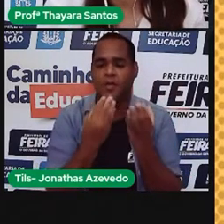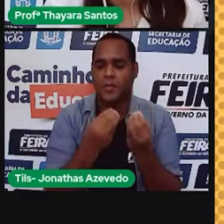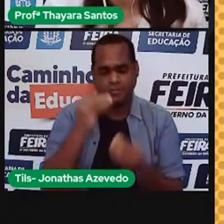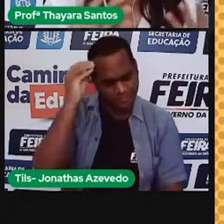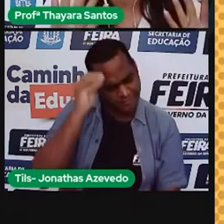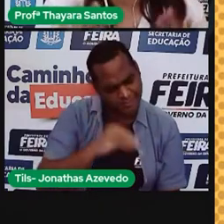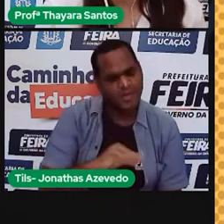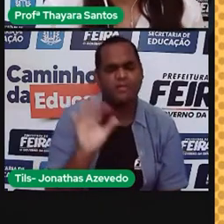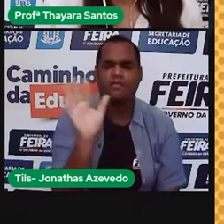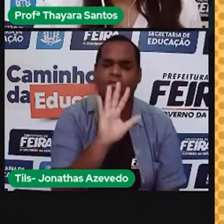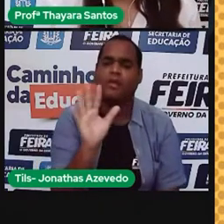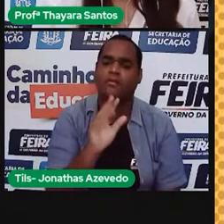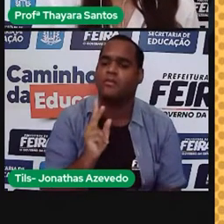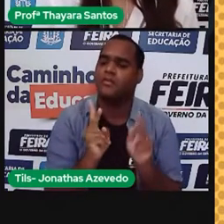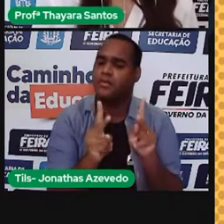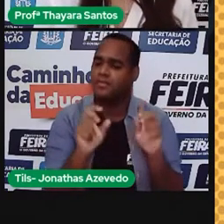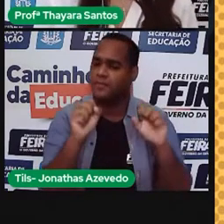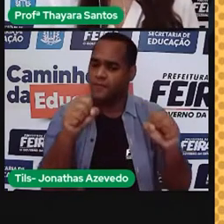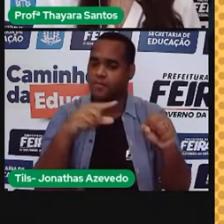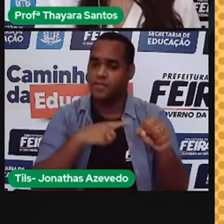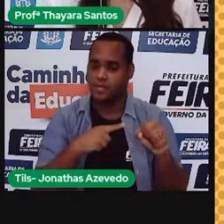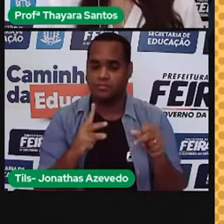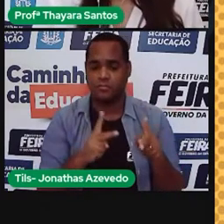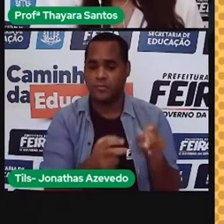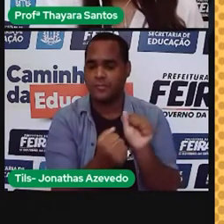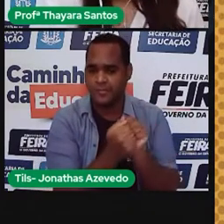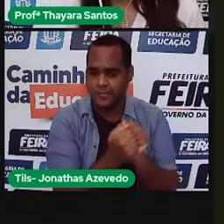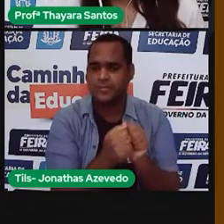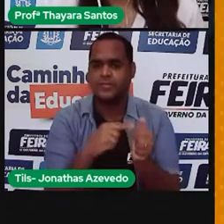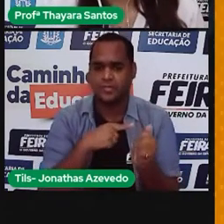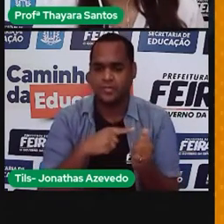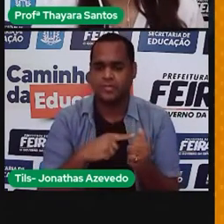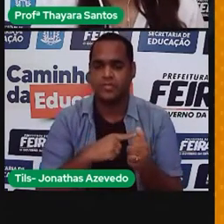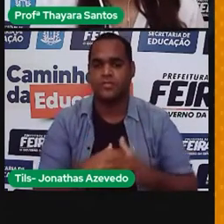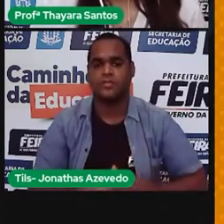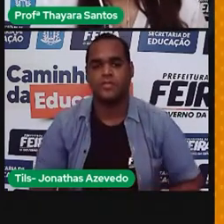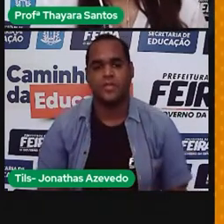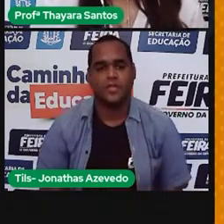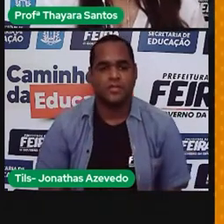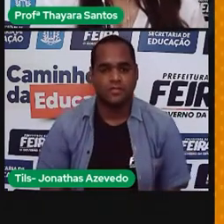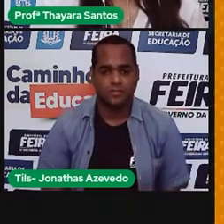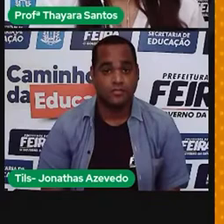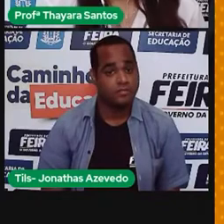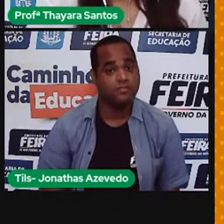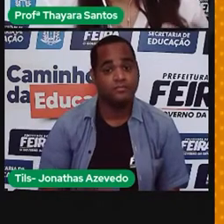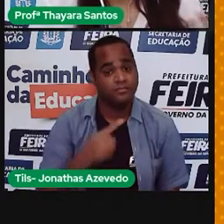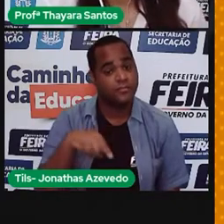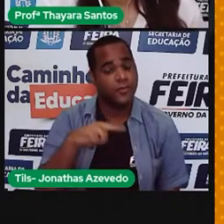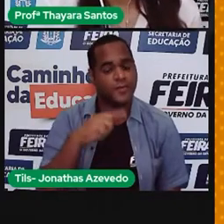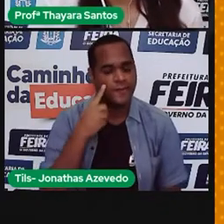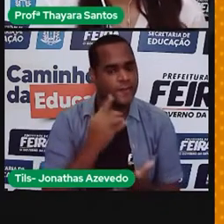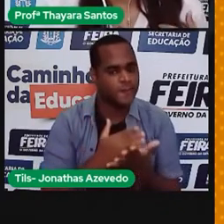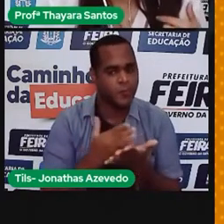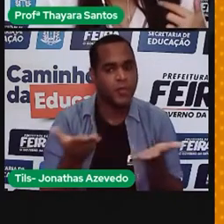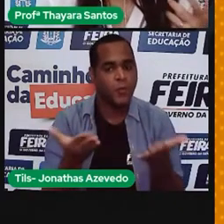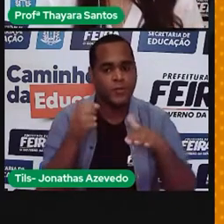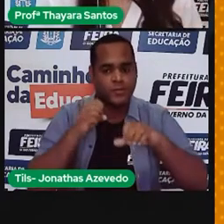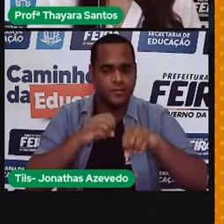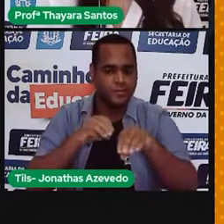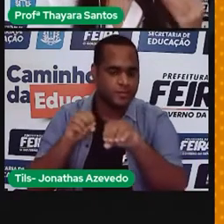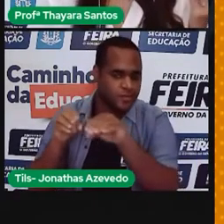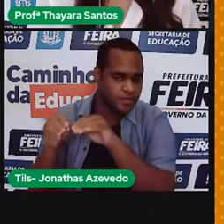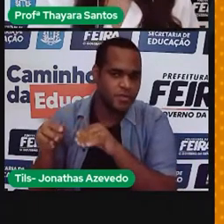desistido da gente, que vocês continuem aí nos acompanhando do outro lado. E vamos iniciar nossa aula de hoje, falando